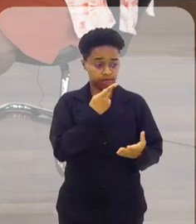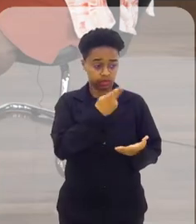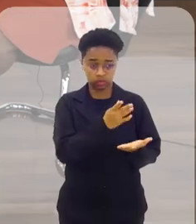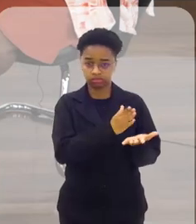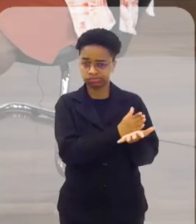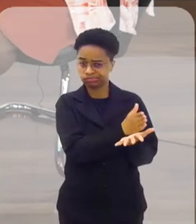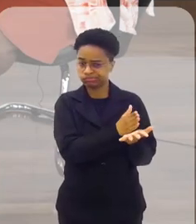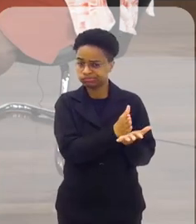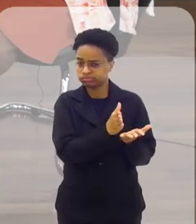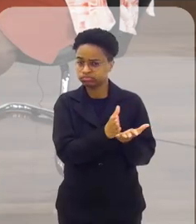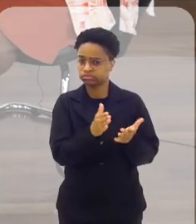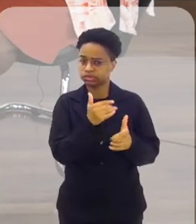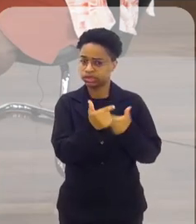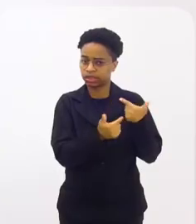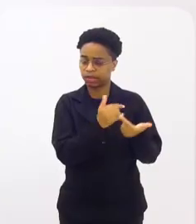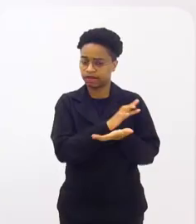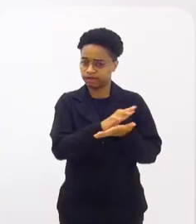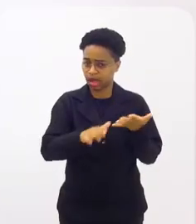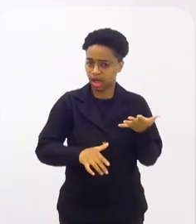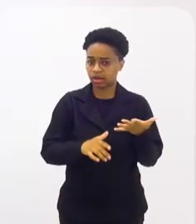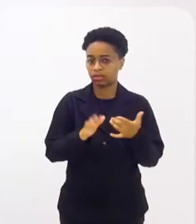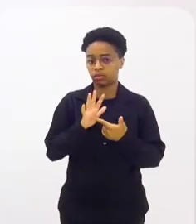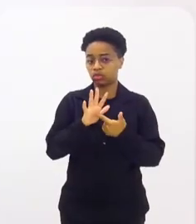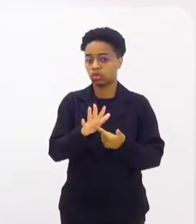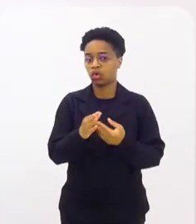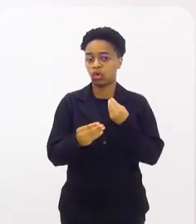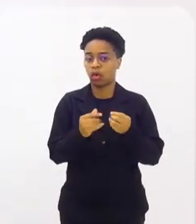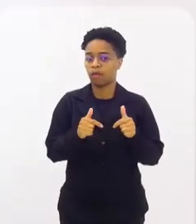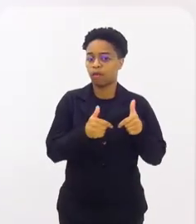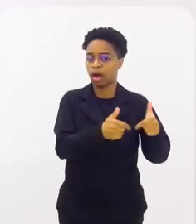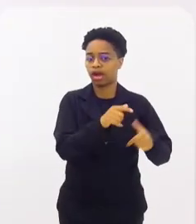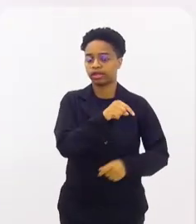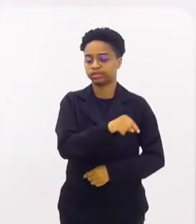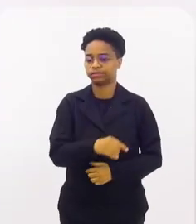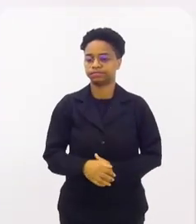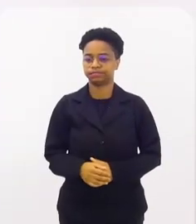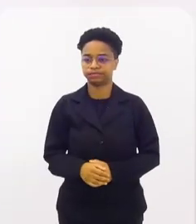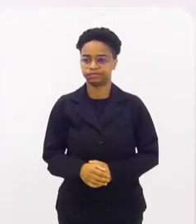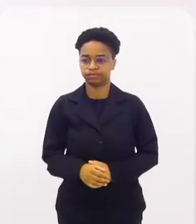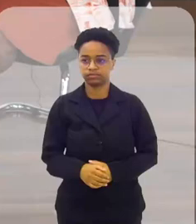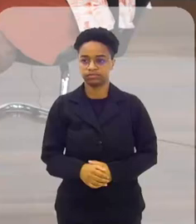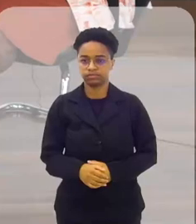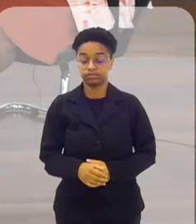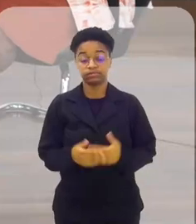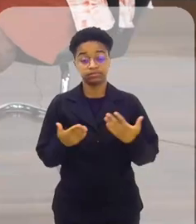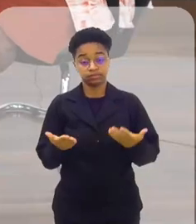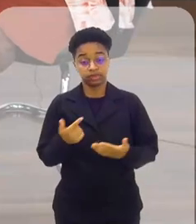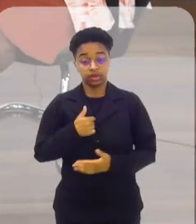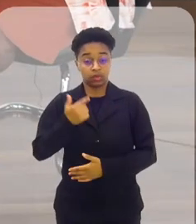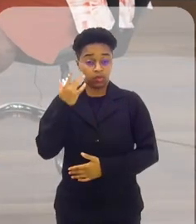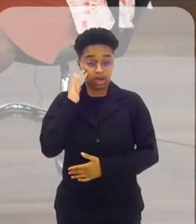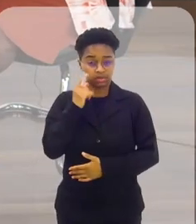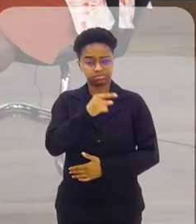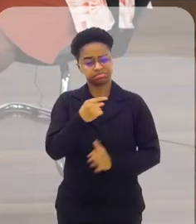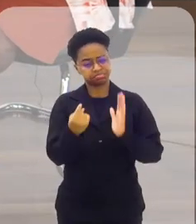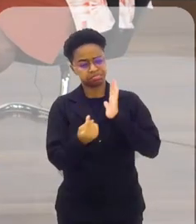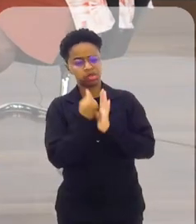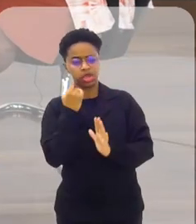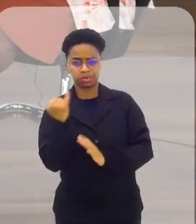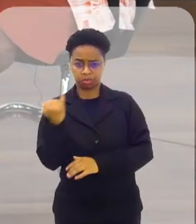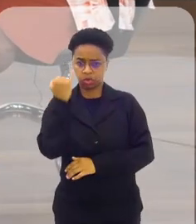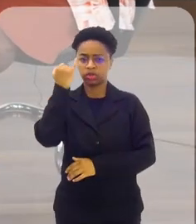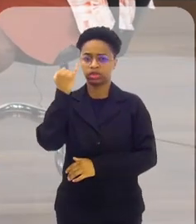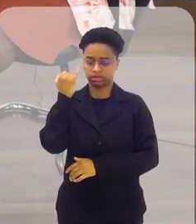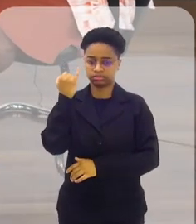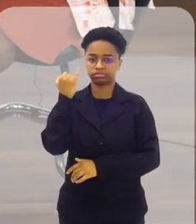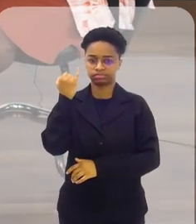representante aqui, a Flávia, trouxe em relação à Cruz Vermelha. Deputada? Bom, eu acho que essa sua pergunta é muito importante